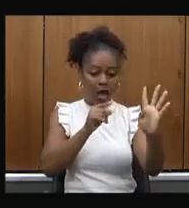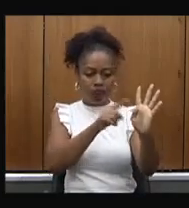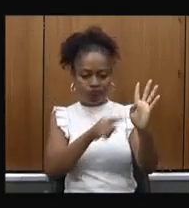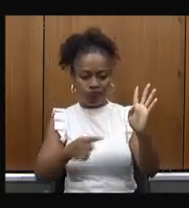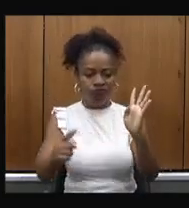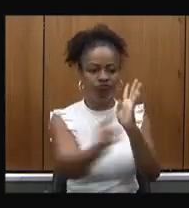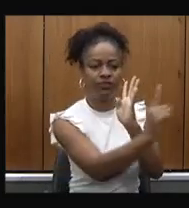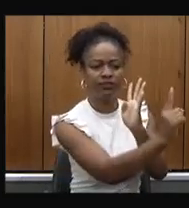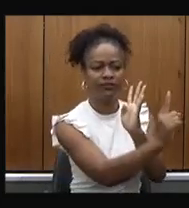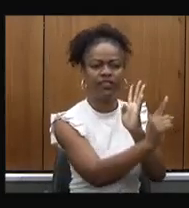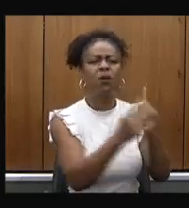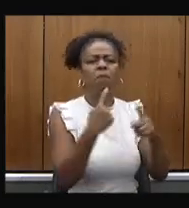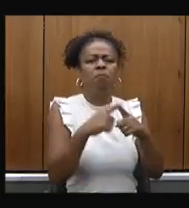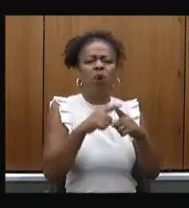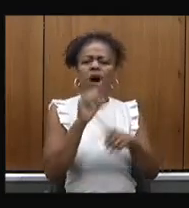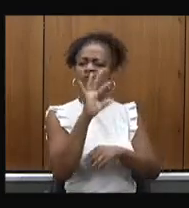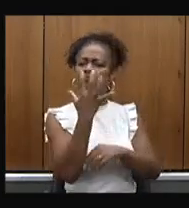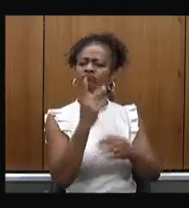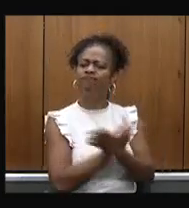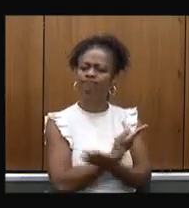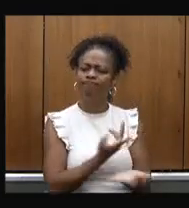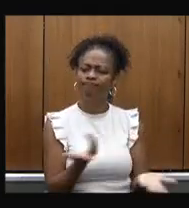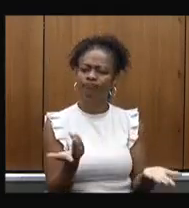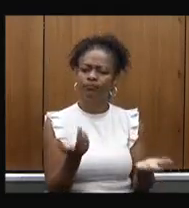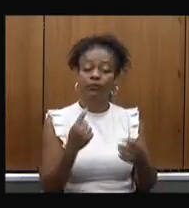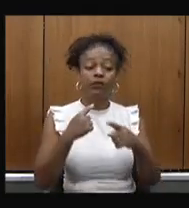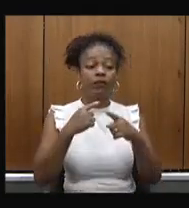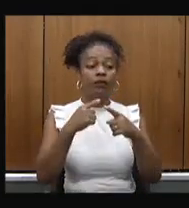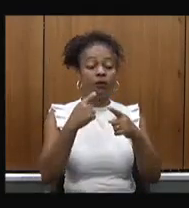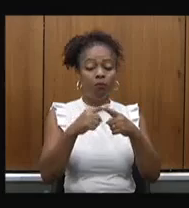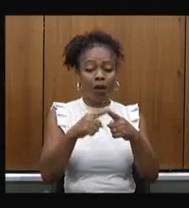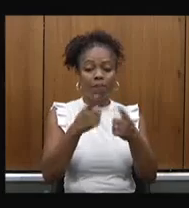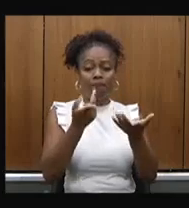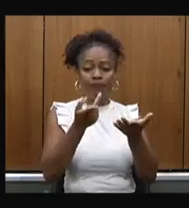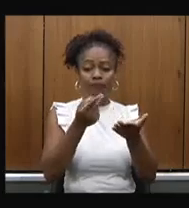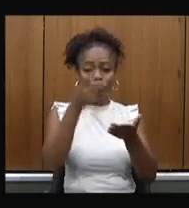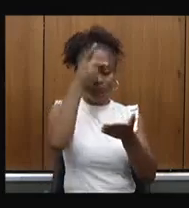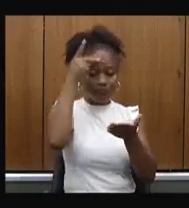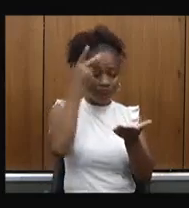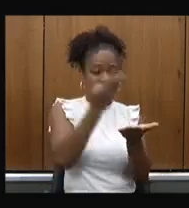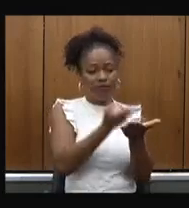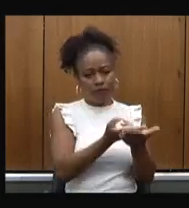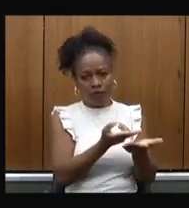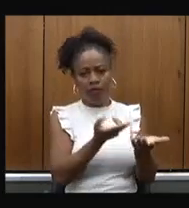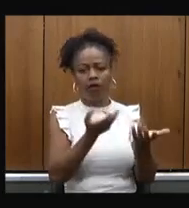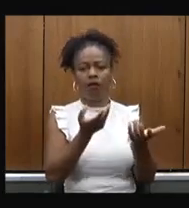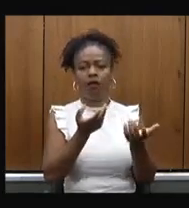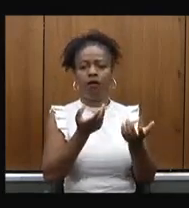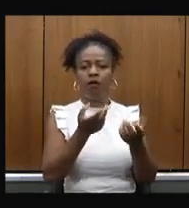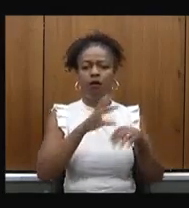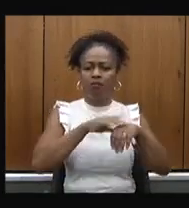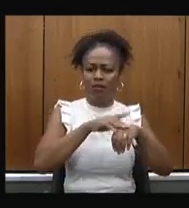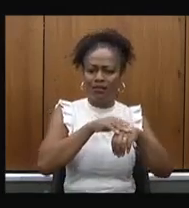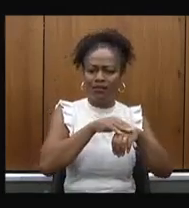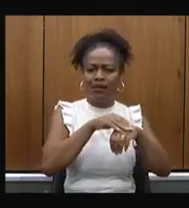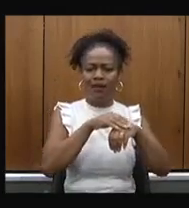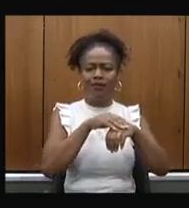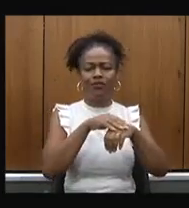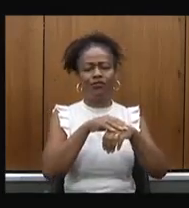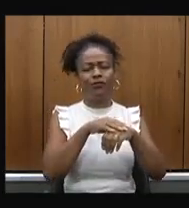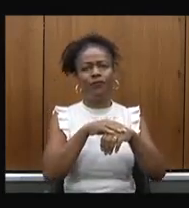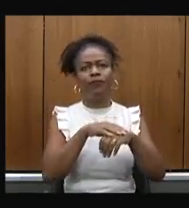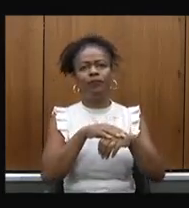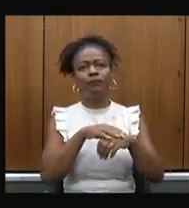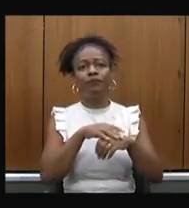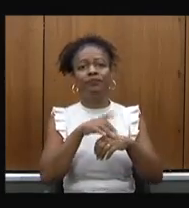então é o paciente a gente se fala muito em investimento em saúde que é o termo correto mas o que eu vou falar